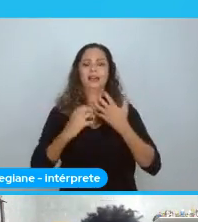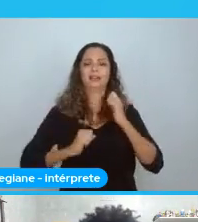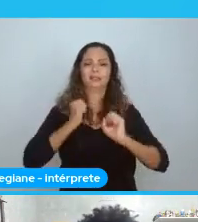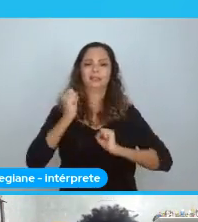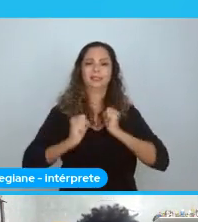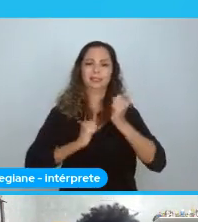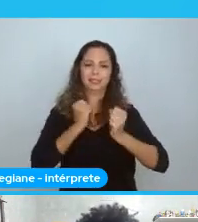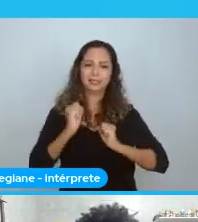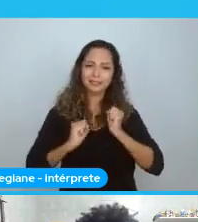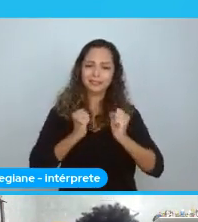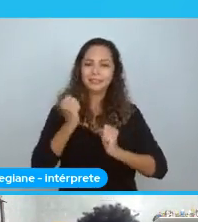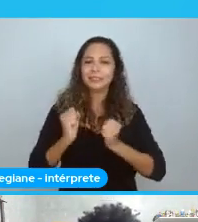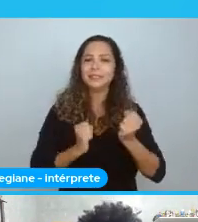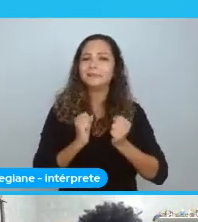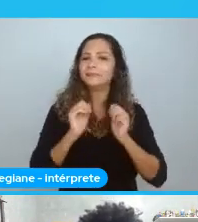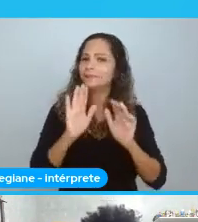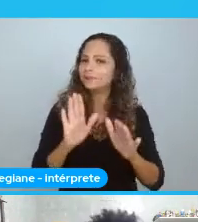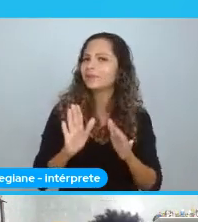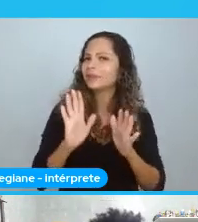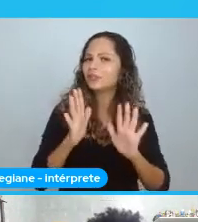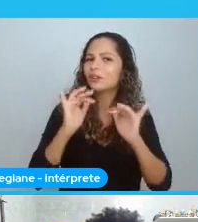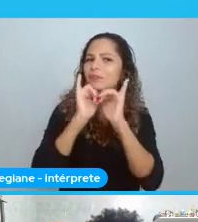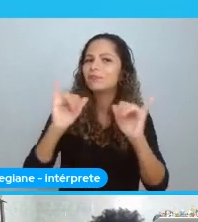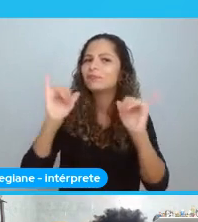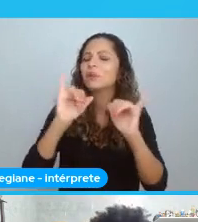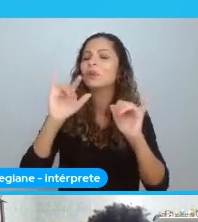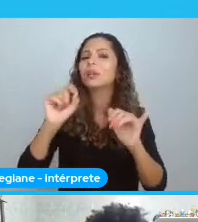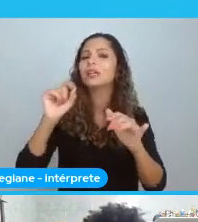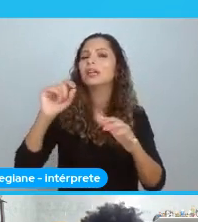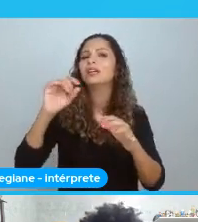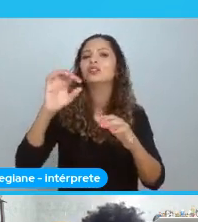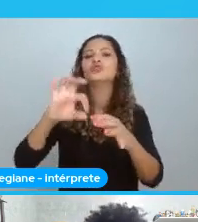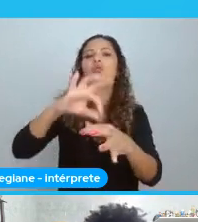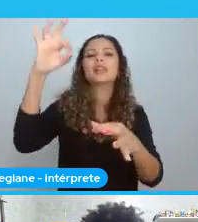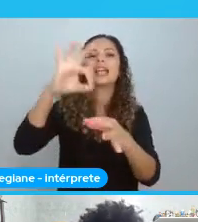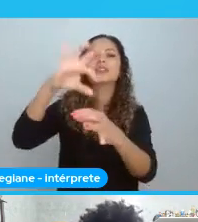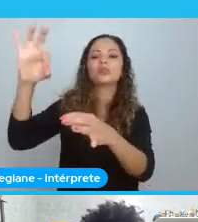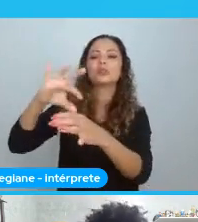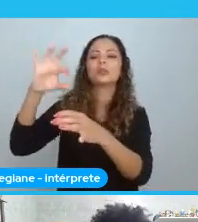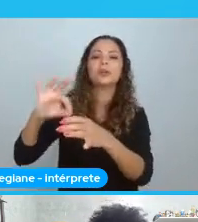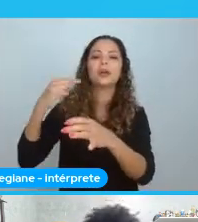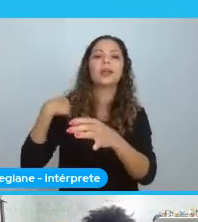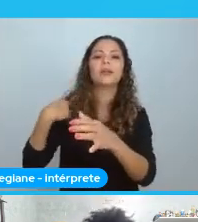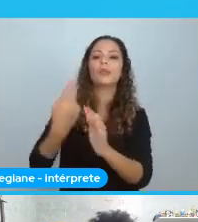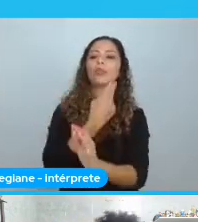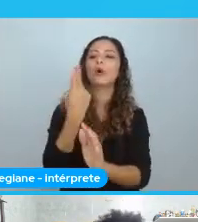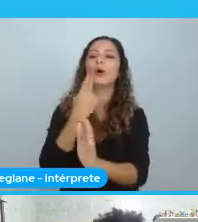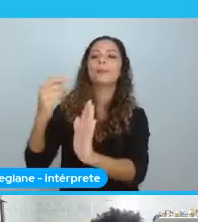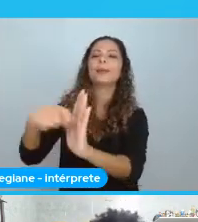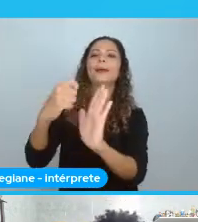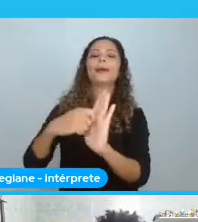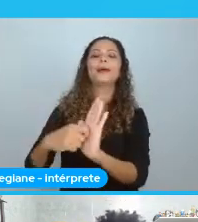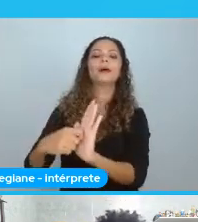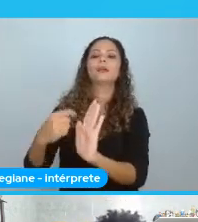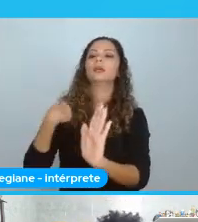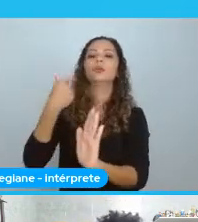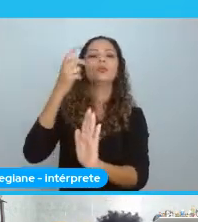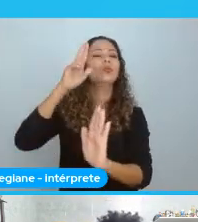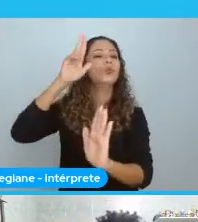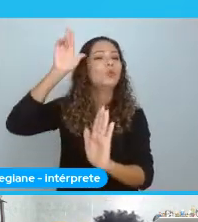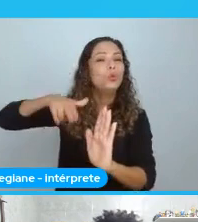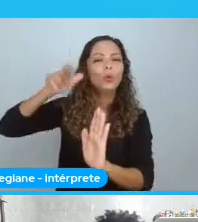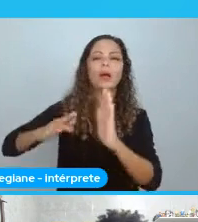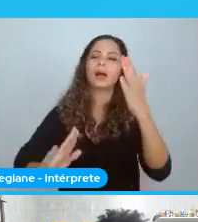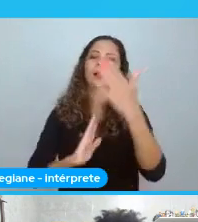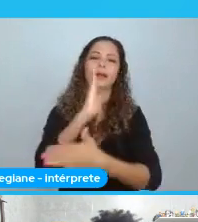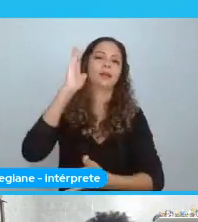falo para todo mundo que me chama participar de sorteio. Eu não ganho nem chiclete. E você tinha que se inscrever lá e ver